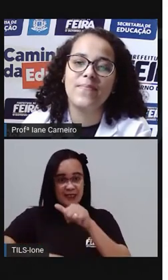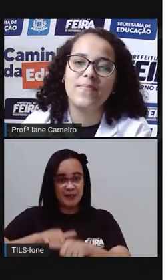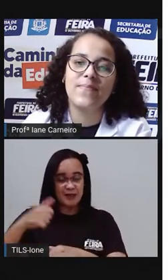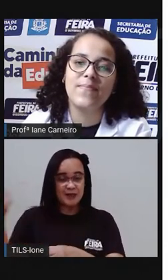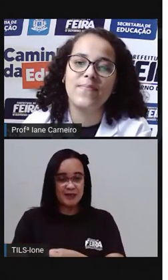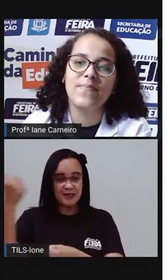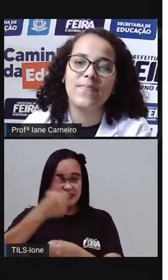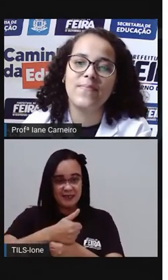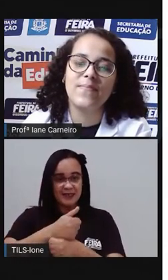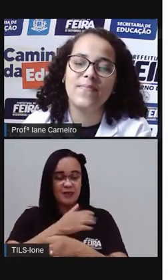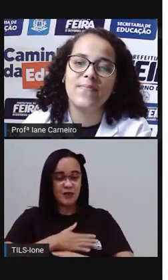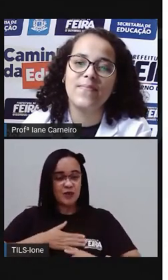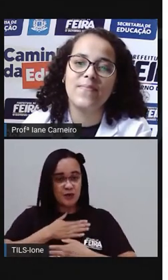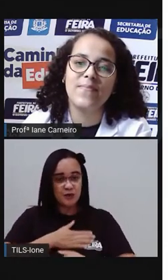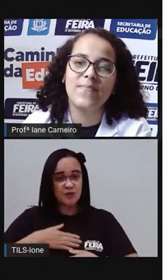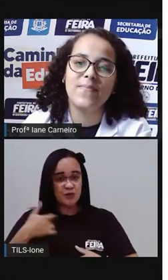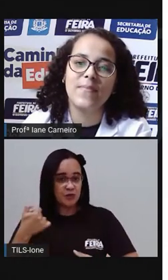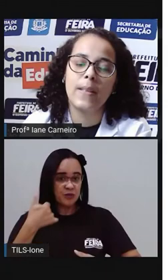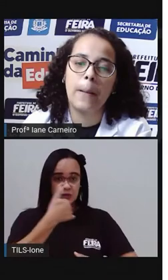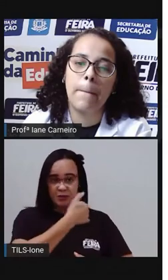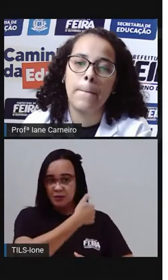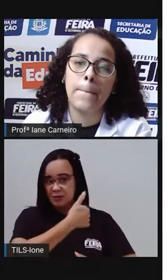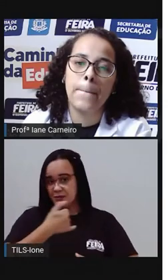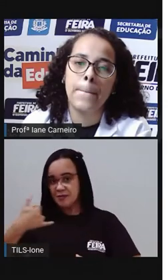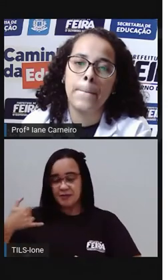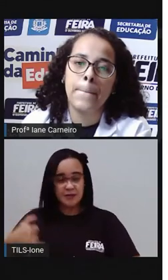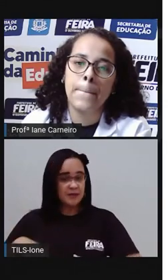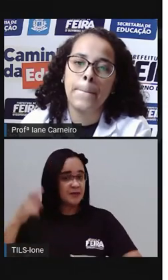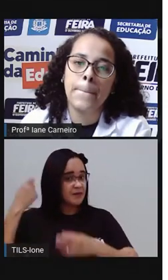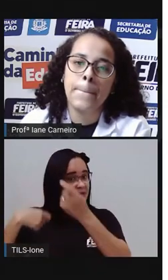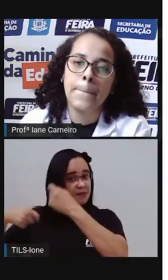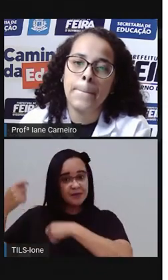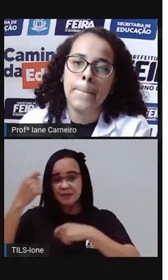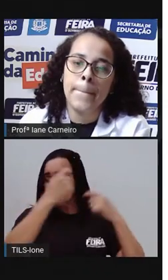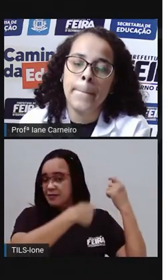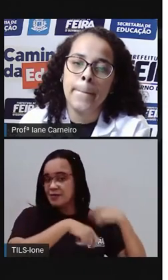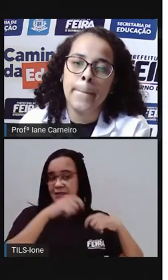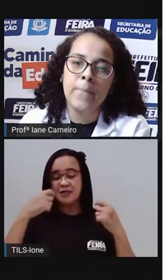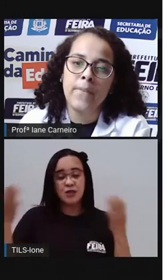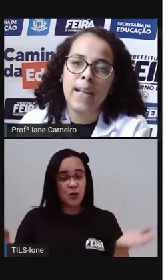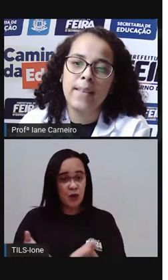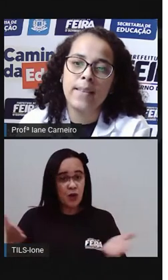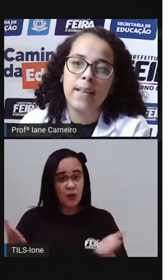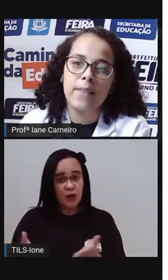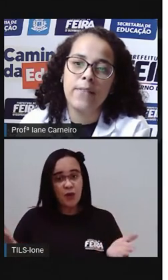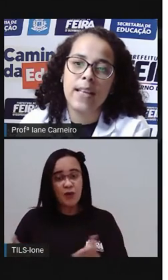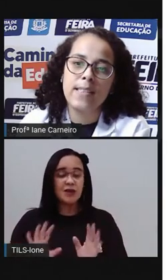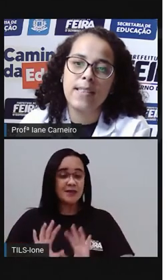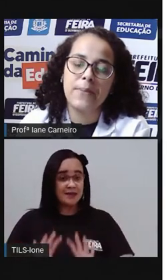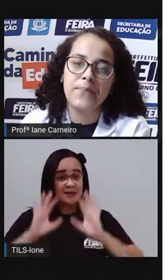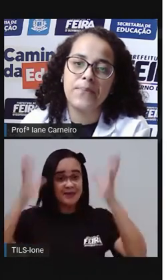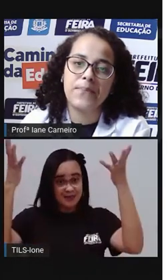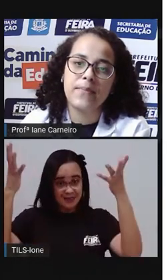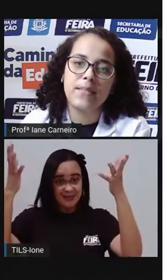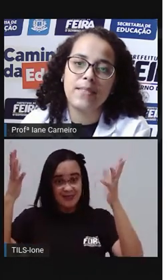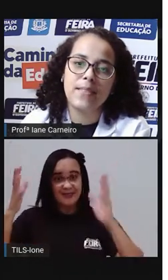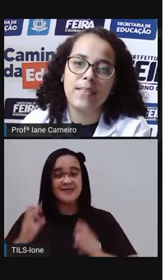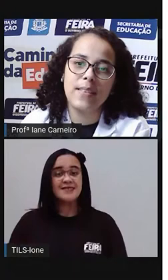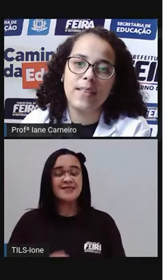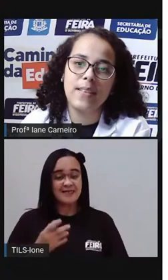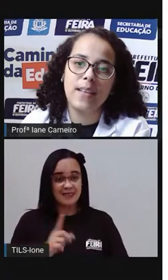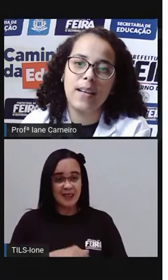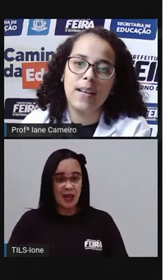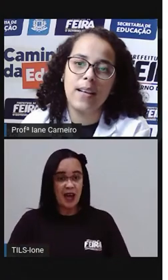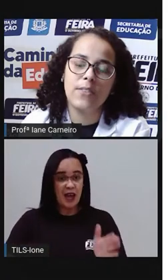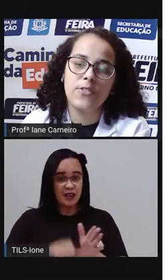saboar Vou passar perfume E me pentear Porque hoje vai ter festa Sou a